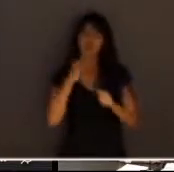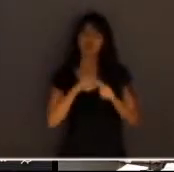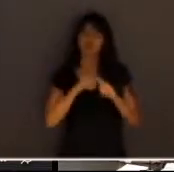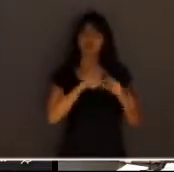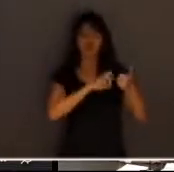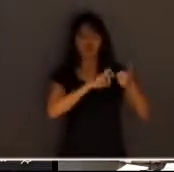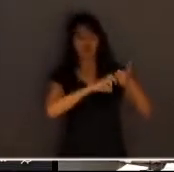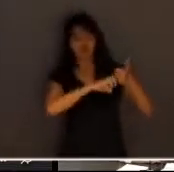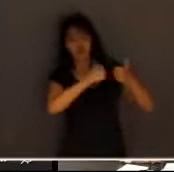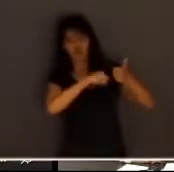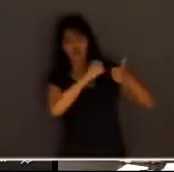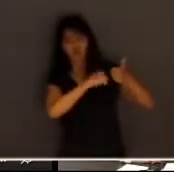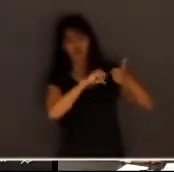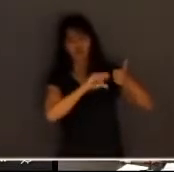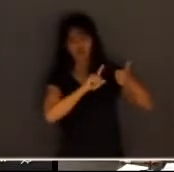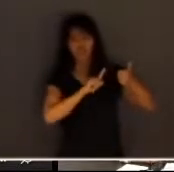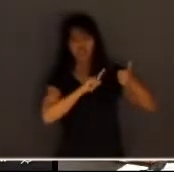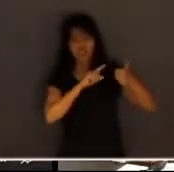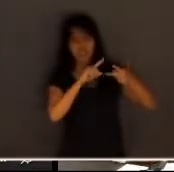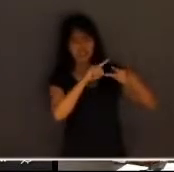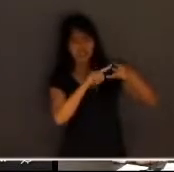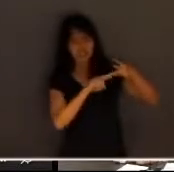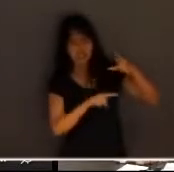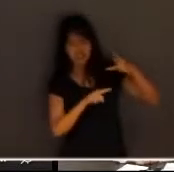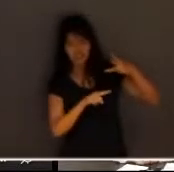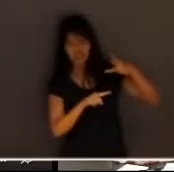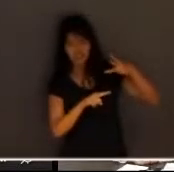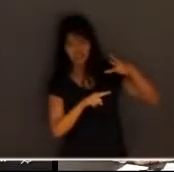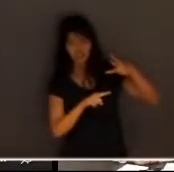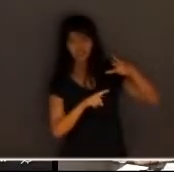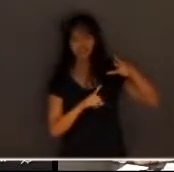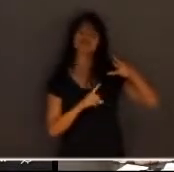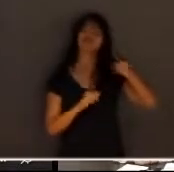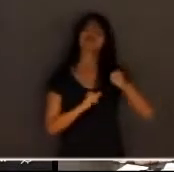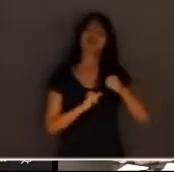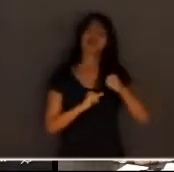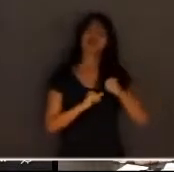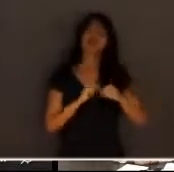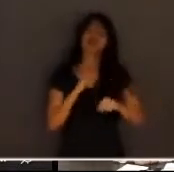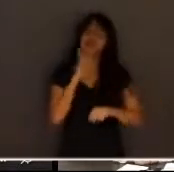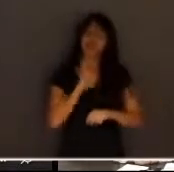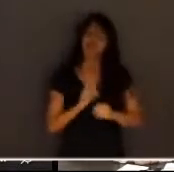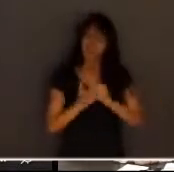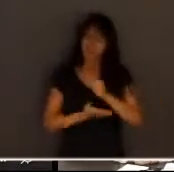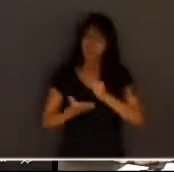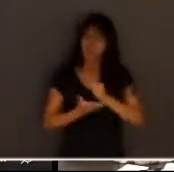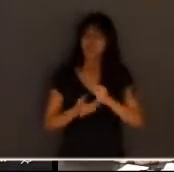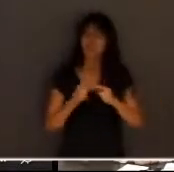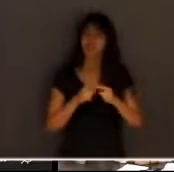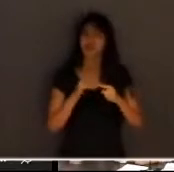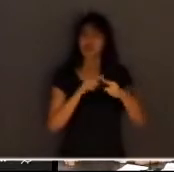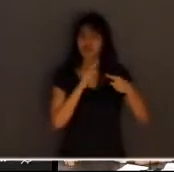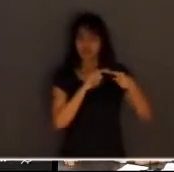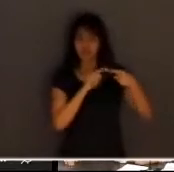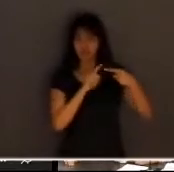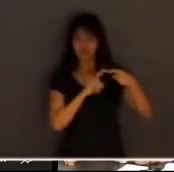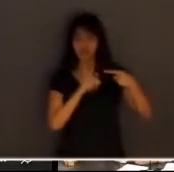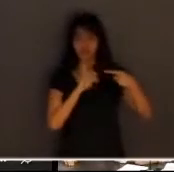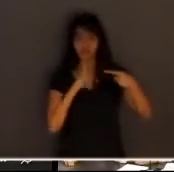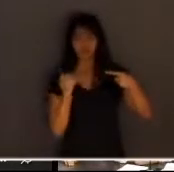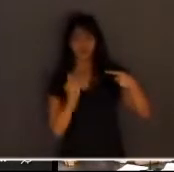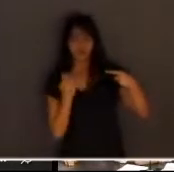três gerações de direitos fundamentais a primeira geração o direito individual do acusado